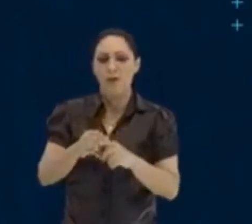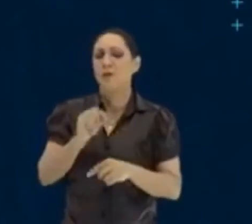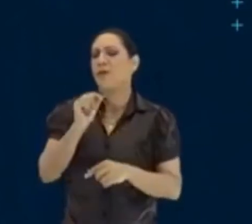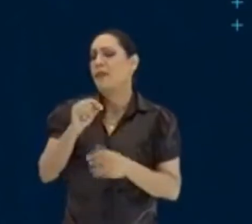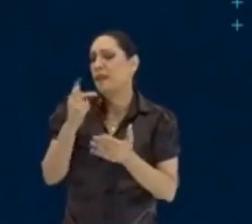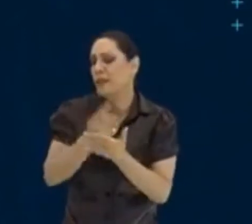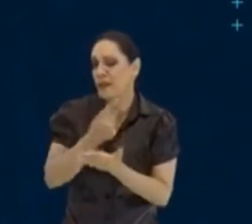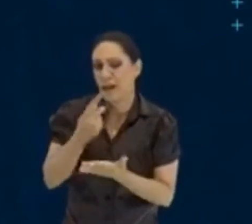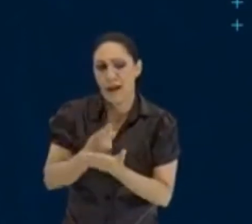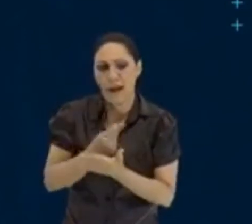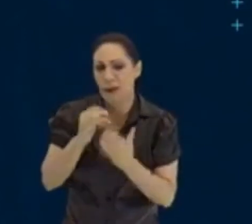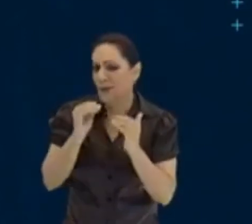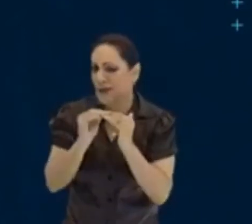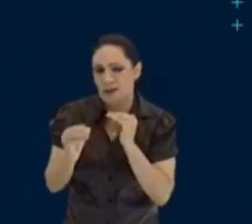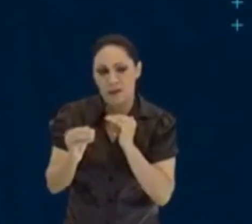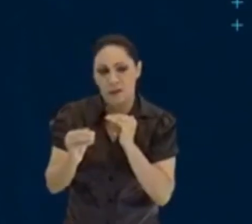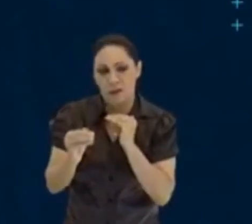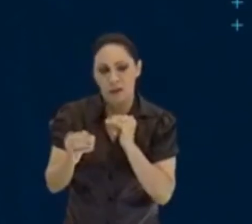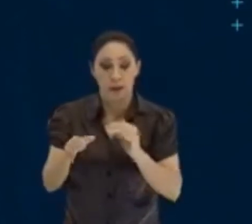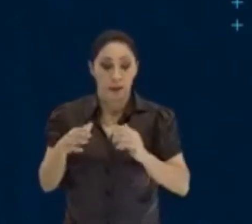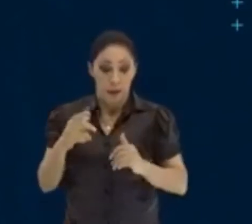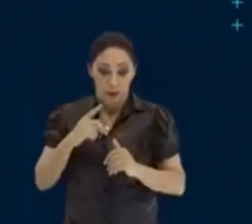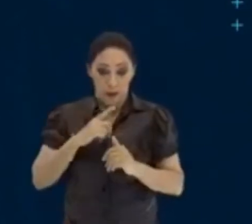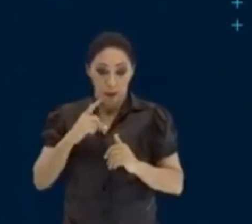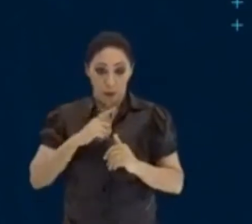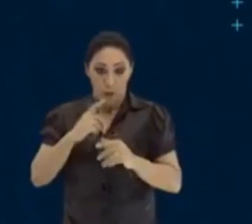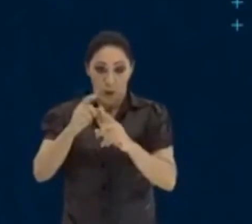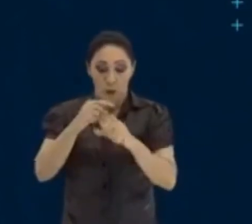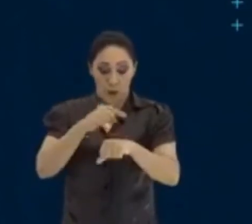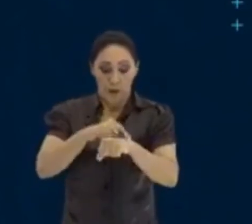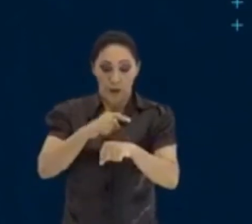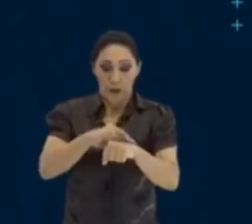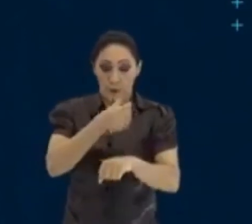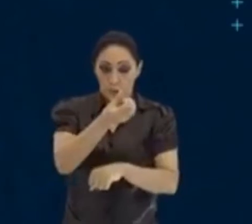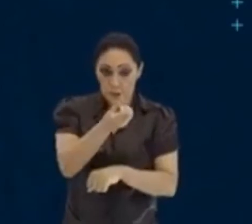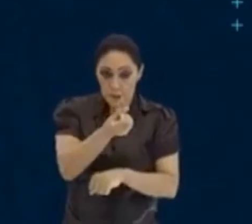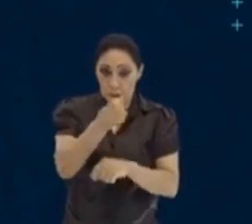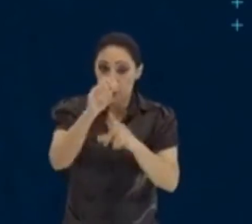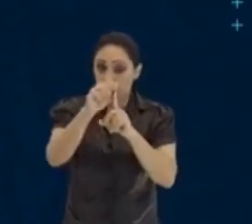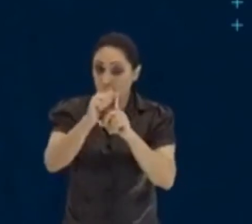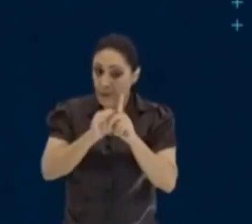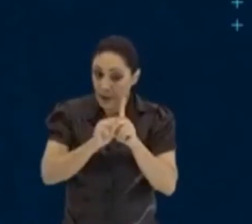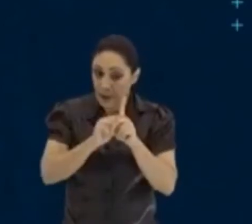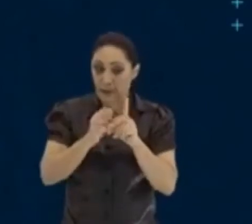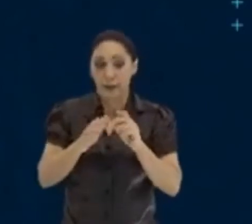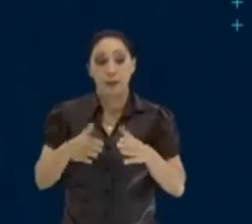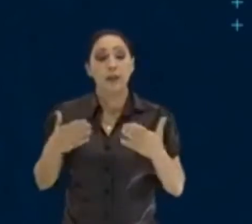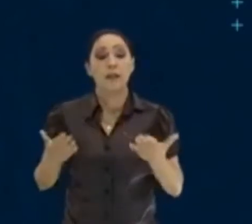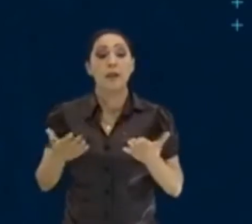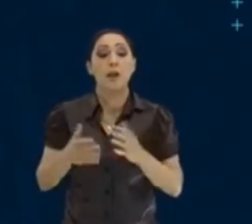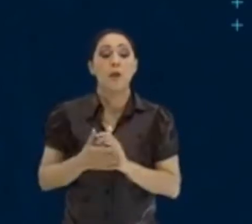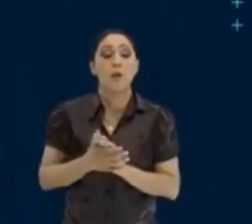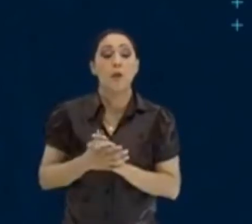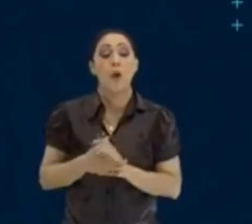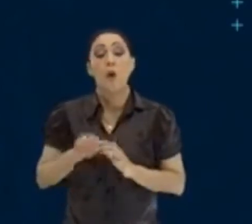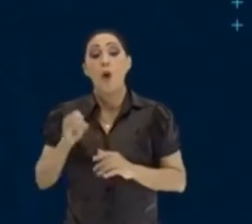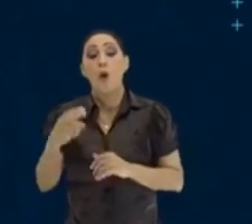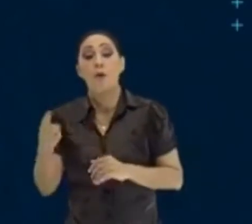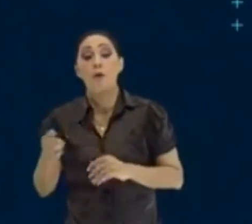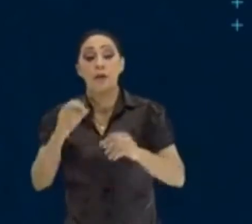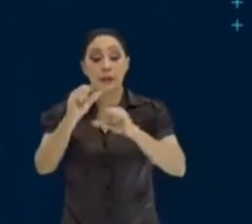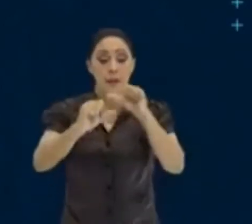tá batendo aí, ó? Porque o tempo são 6 meses. Então, gente, ou você